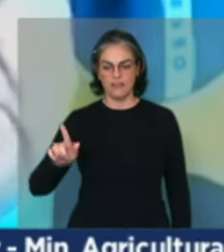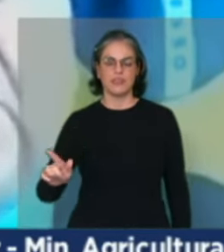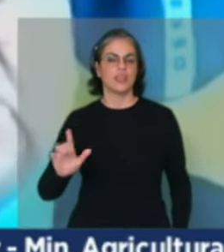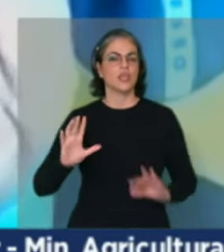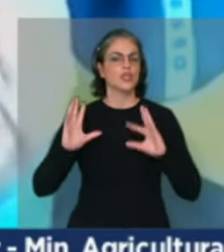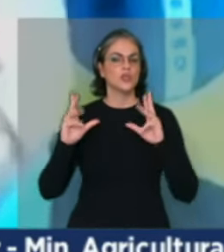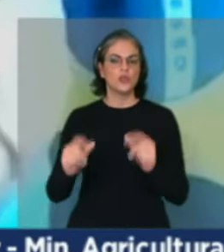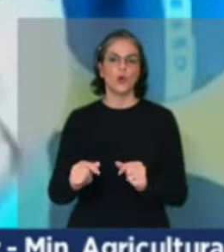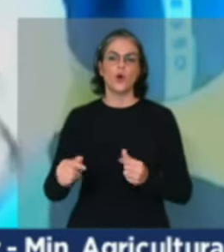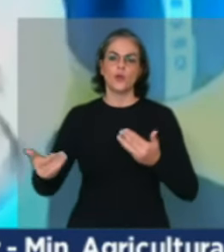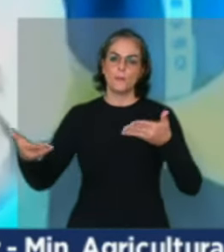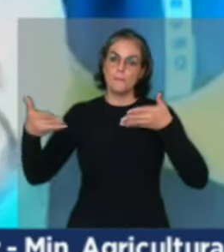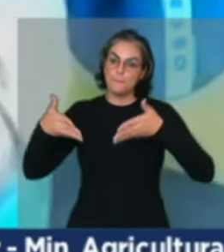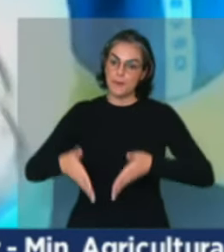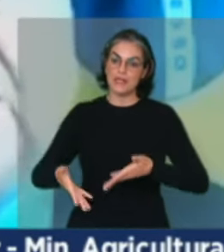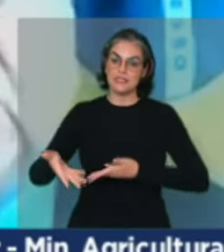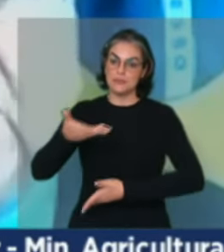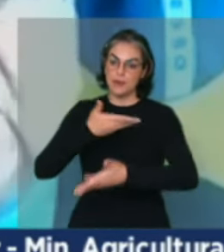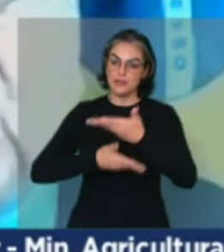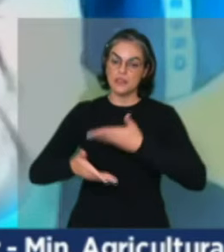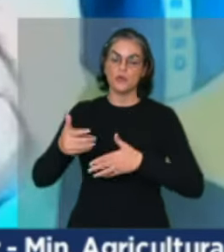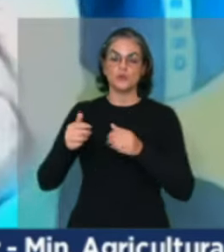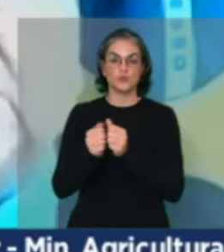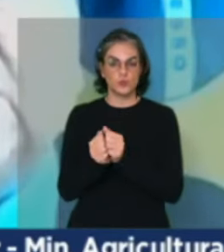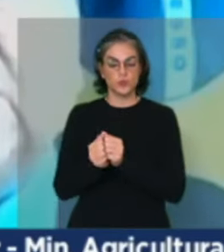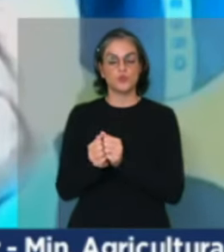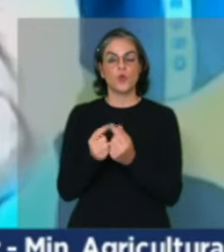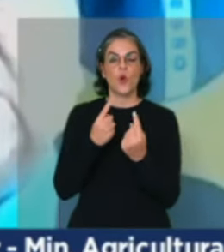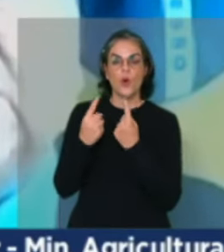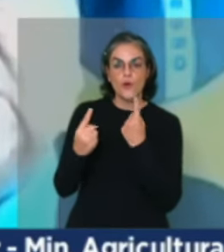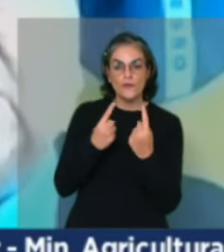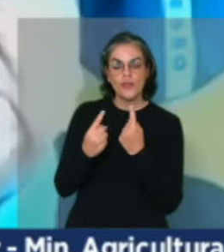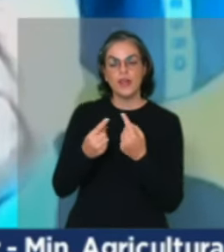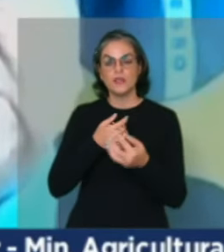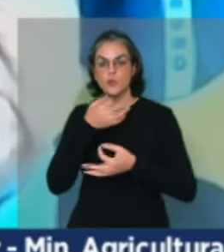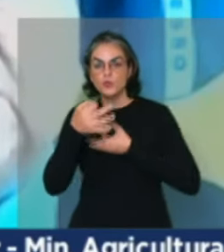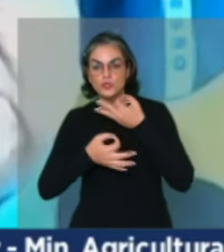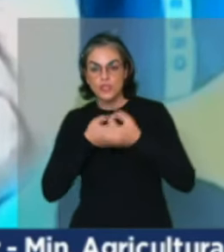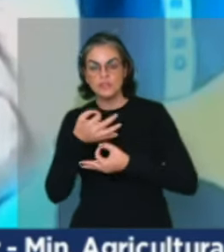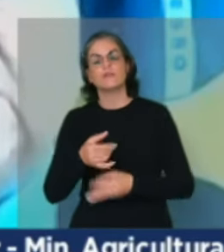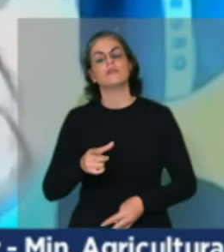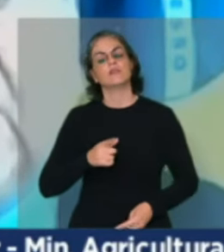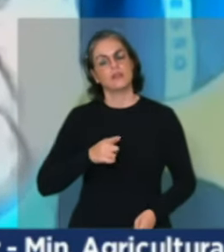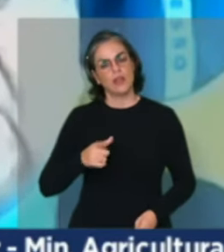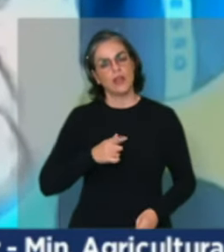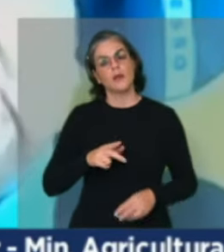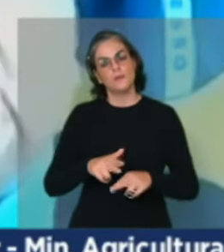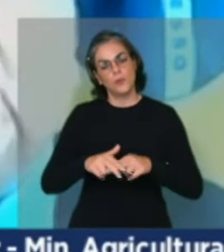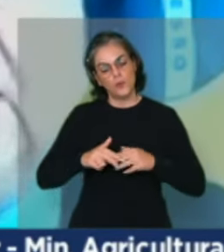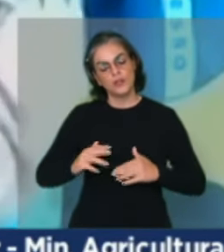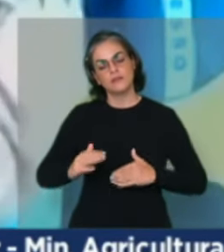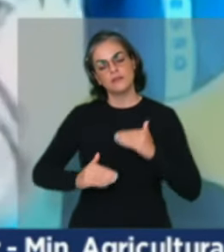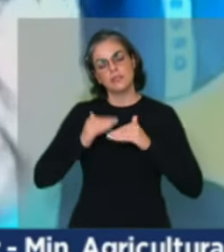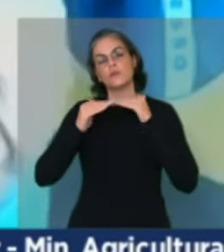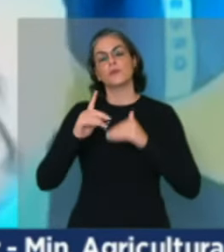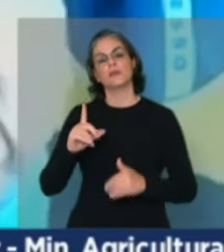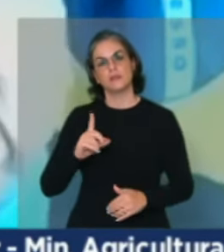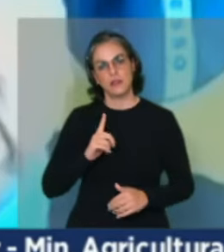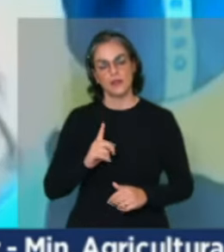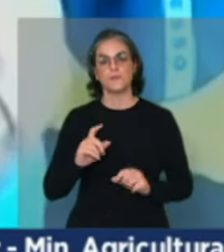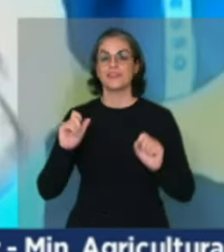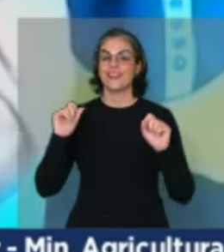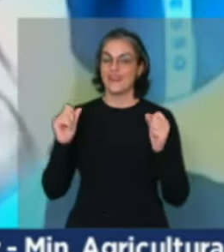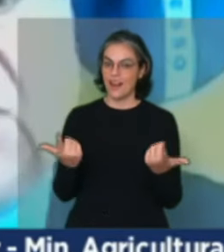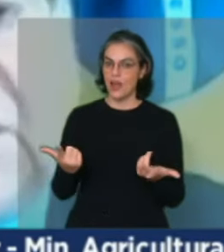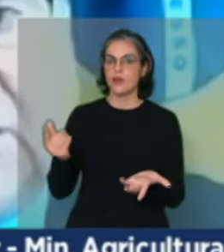participaram conosco no debate, na conversa, nas sugestões e é por isso que a gente tem crescido. Evidentemente que nós ainda temos